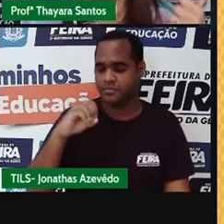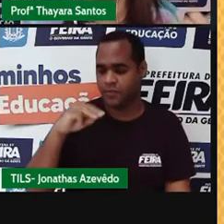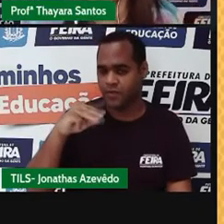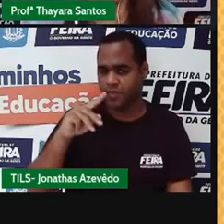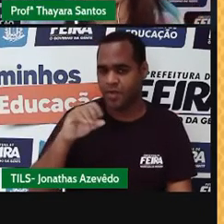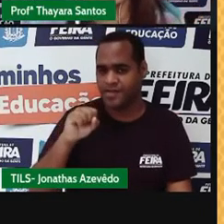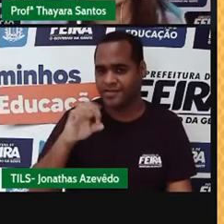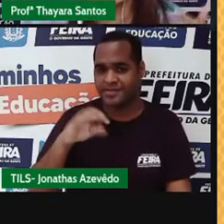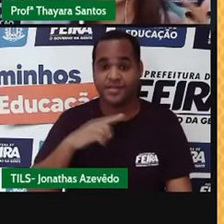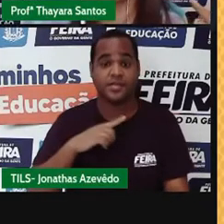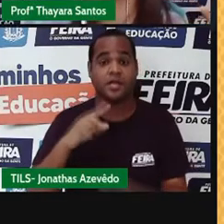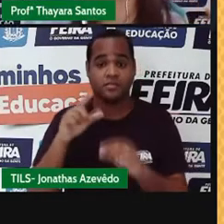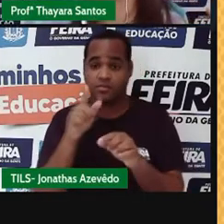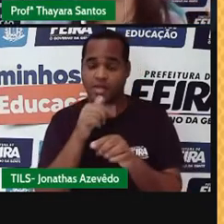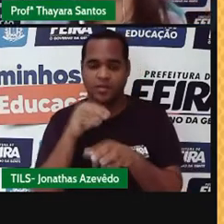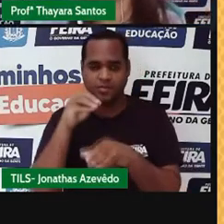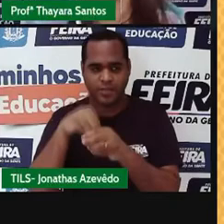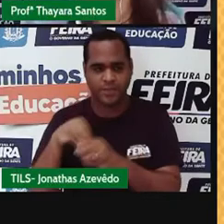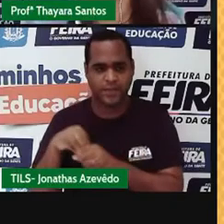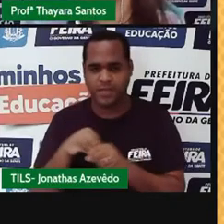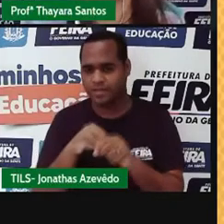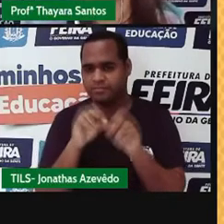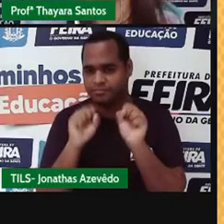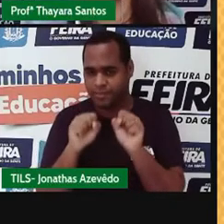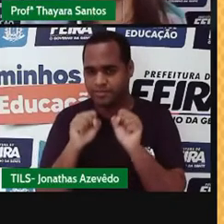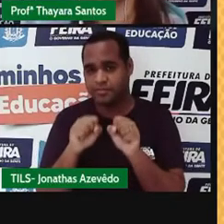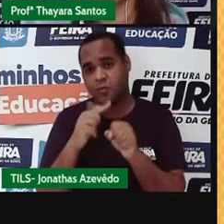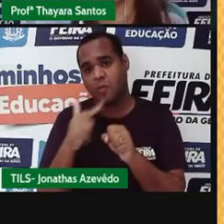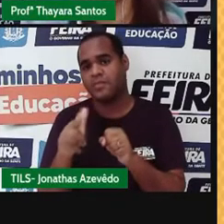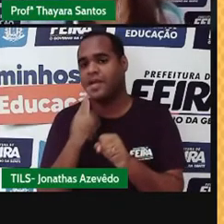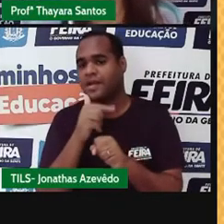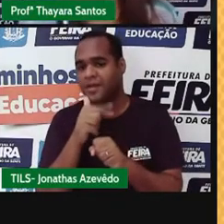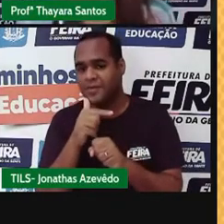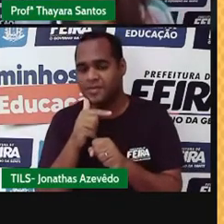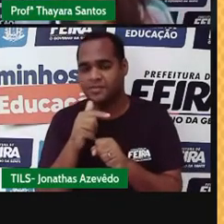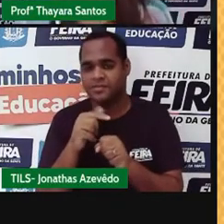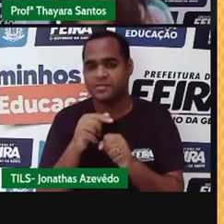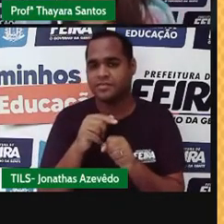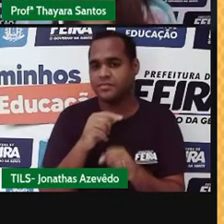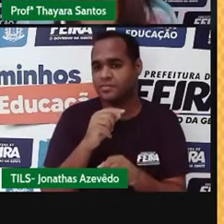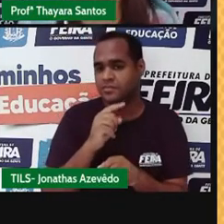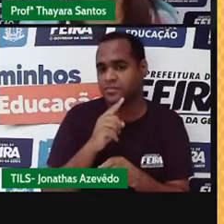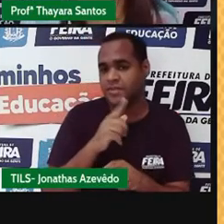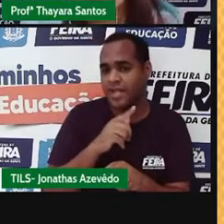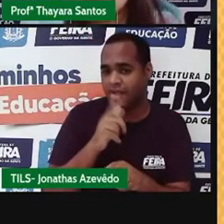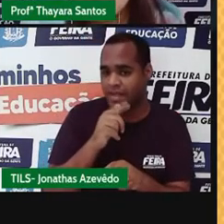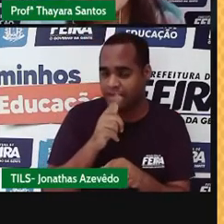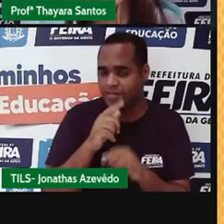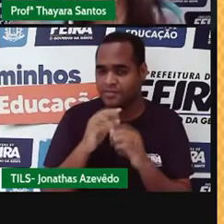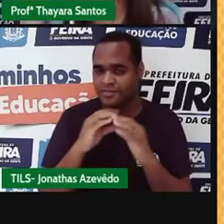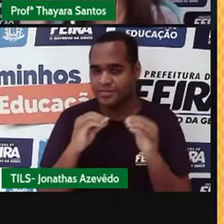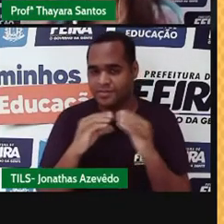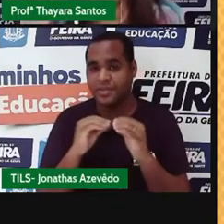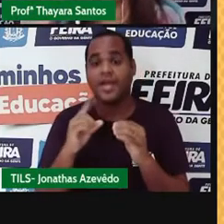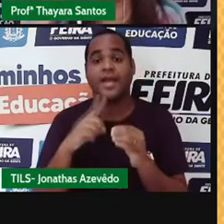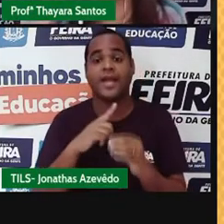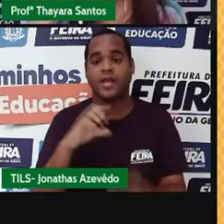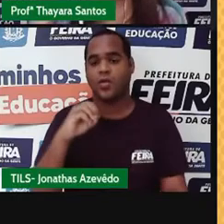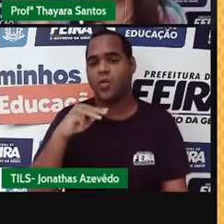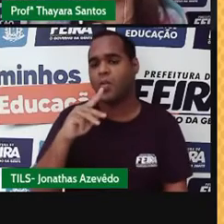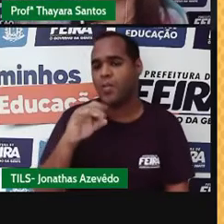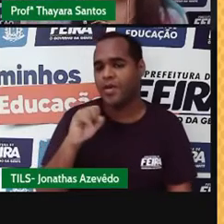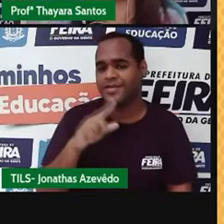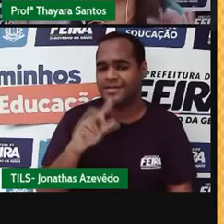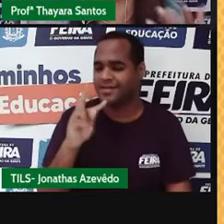água em estado gasoso, água em estado sólido e água em estado líquido. E é uma substância composta, porque é o